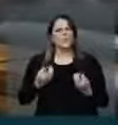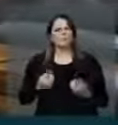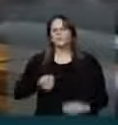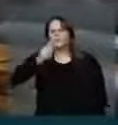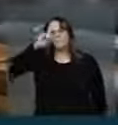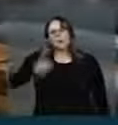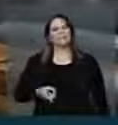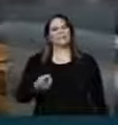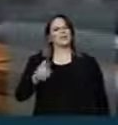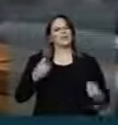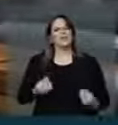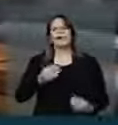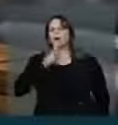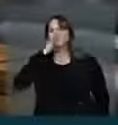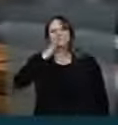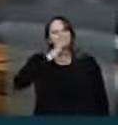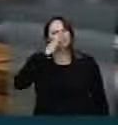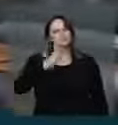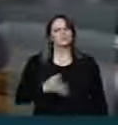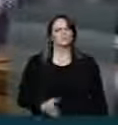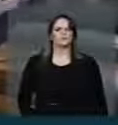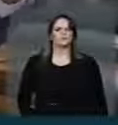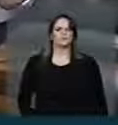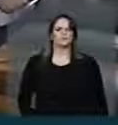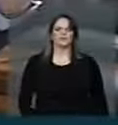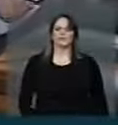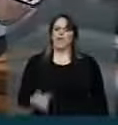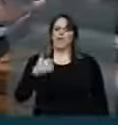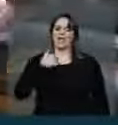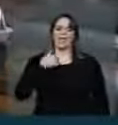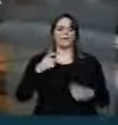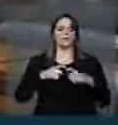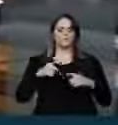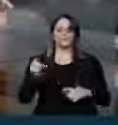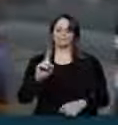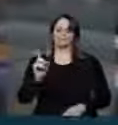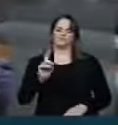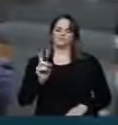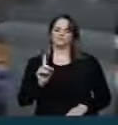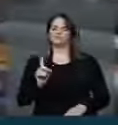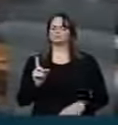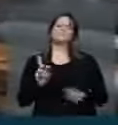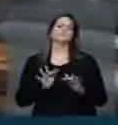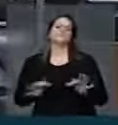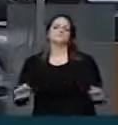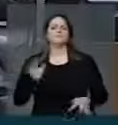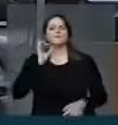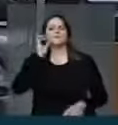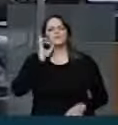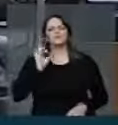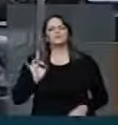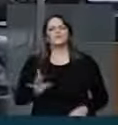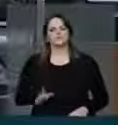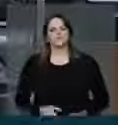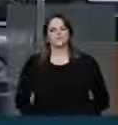ditatorial como foi adotada essa medida. Não sou médico. Eu sou apenas um parlamentar. Obrigado.